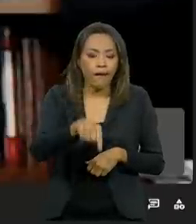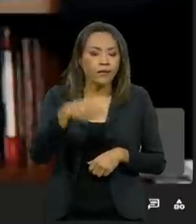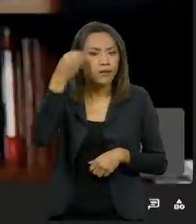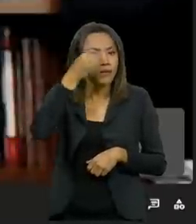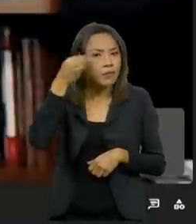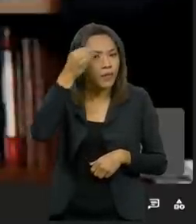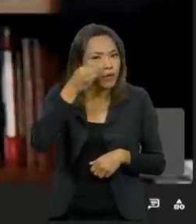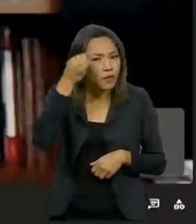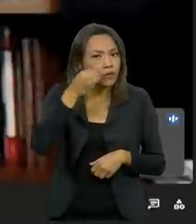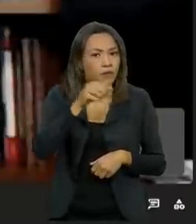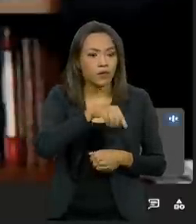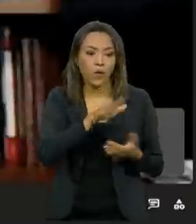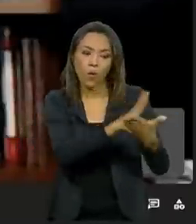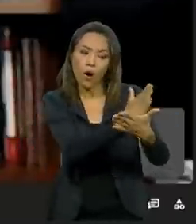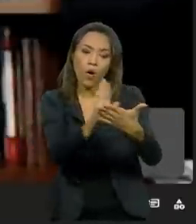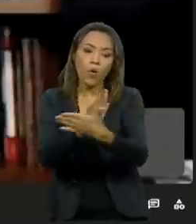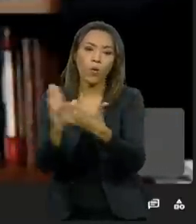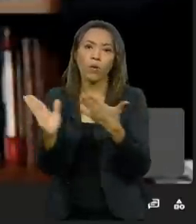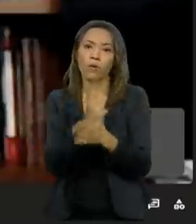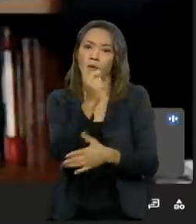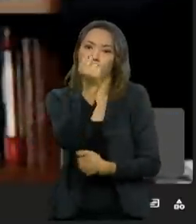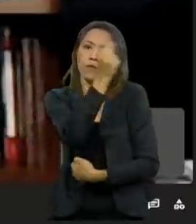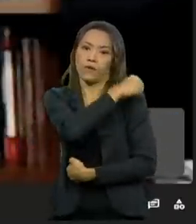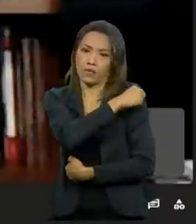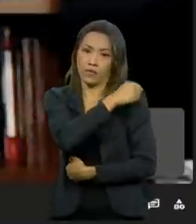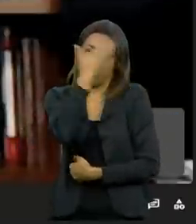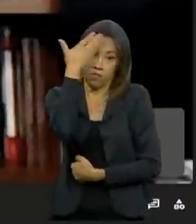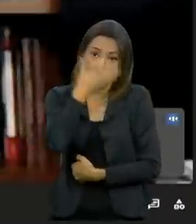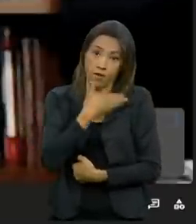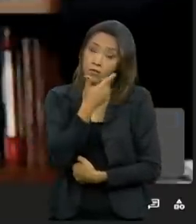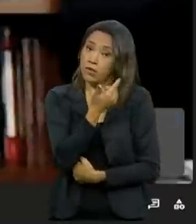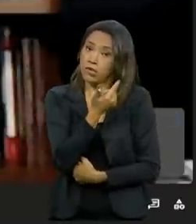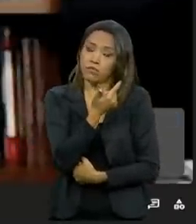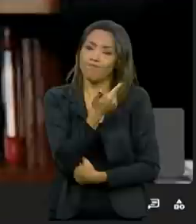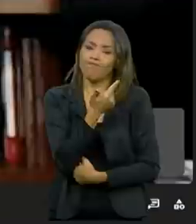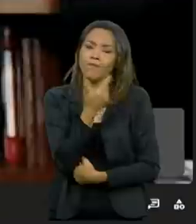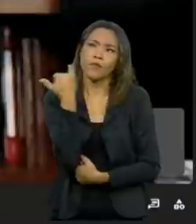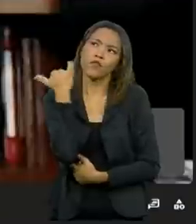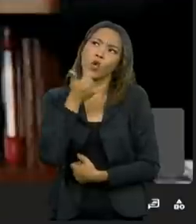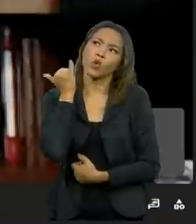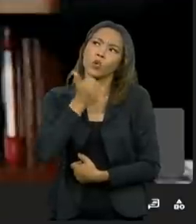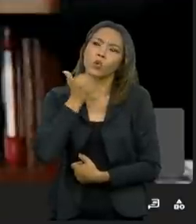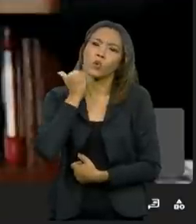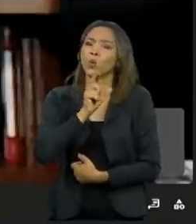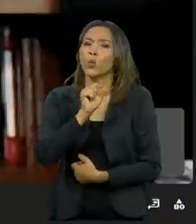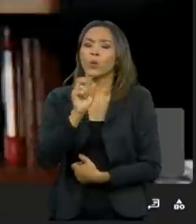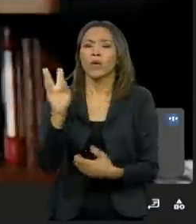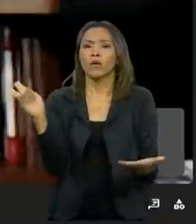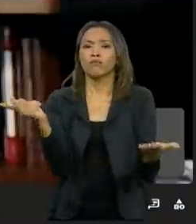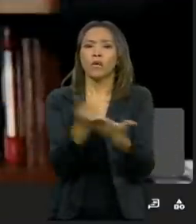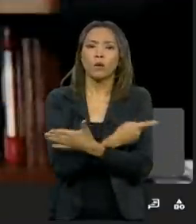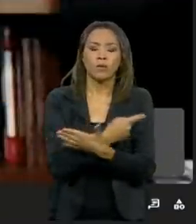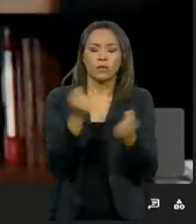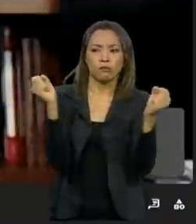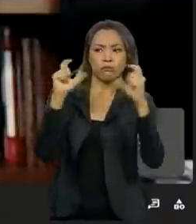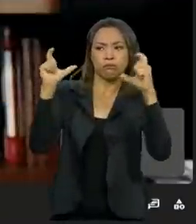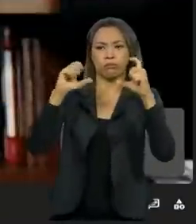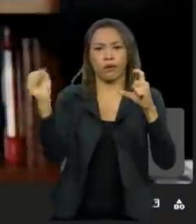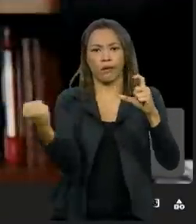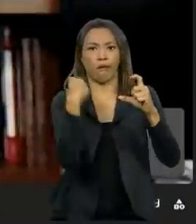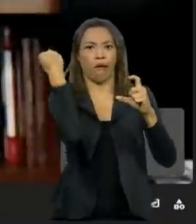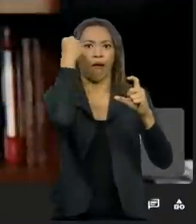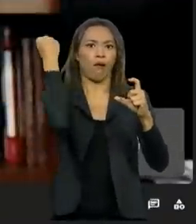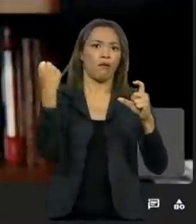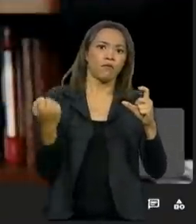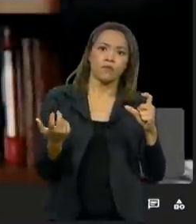algumas dessas vacinas, demonstraram não haver relato de eventos adversos graves que tenham sido